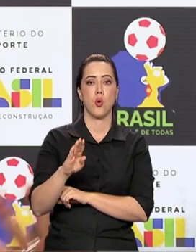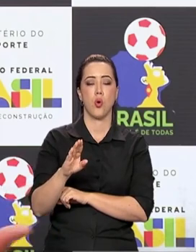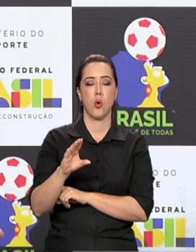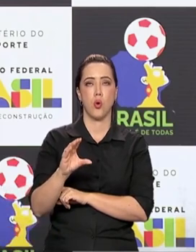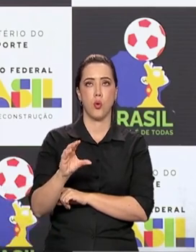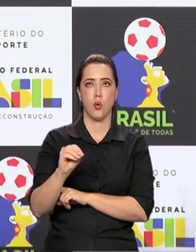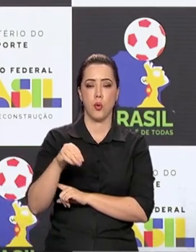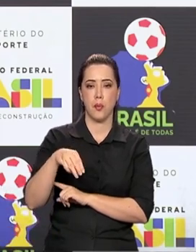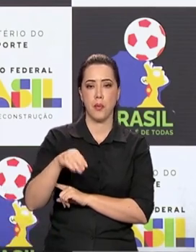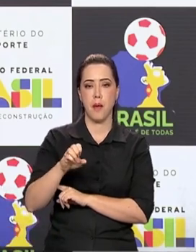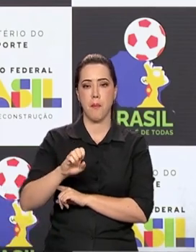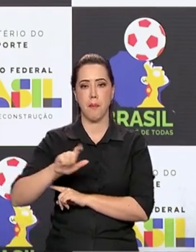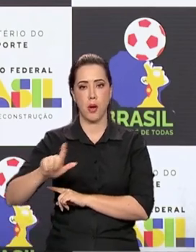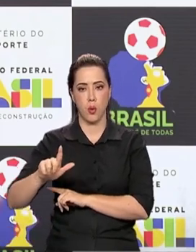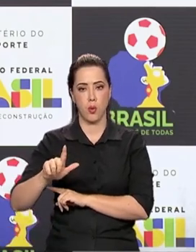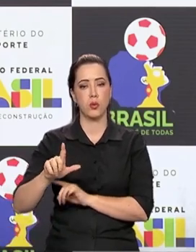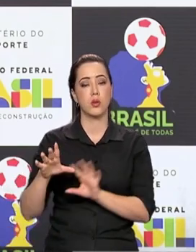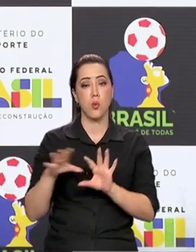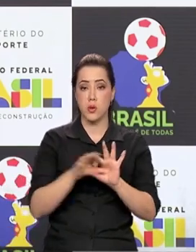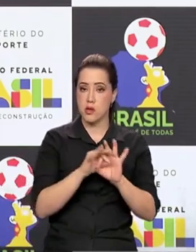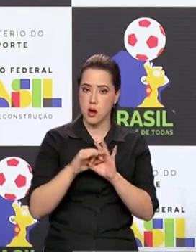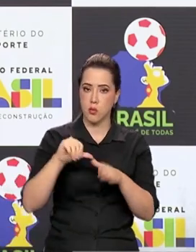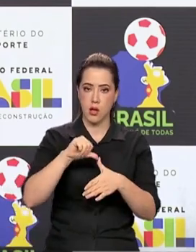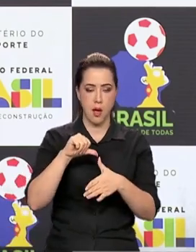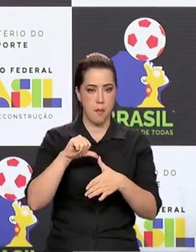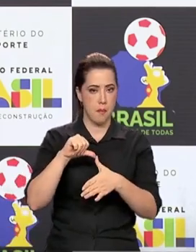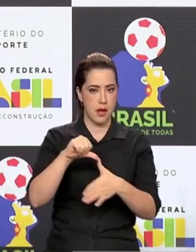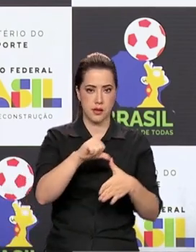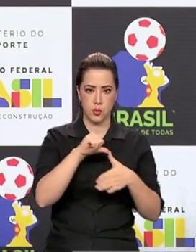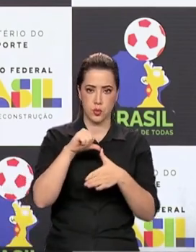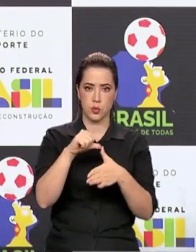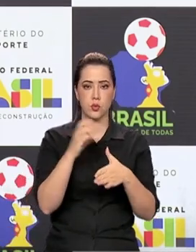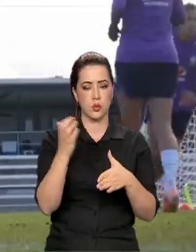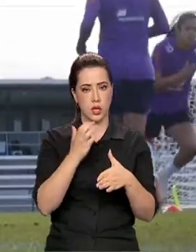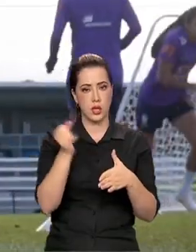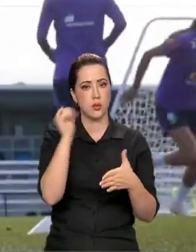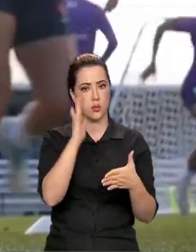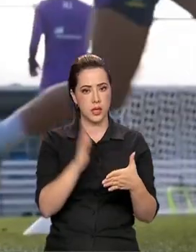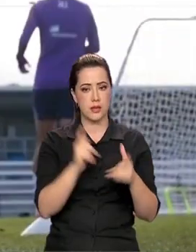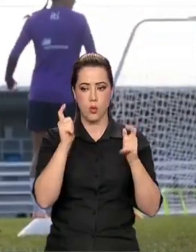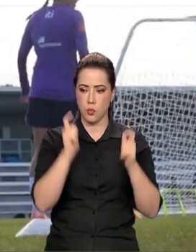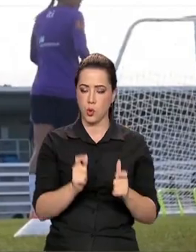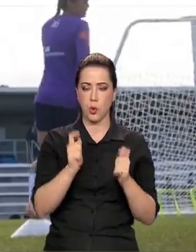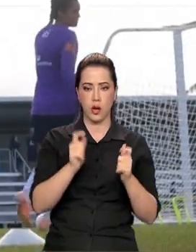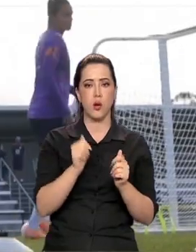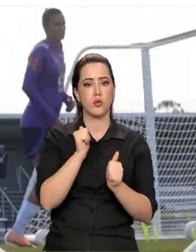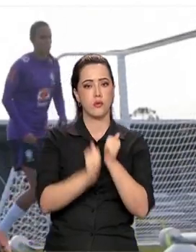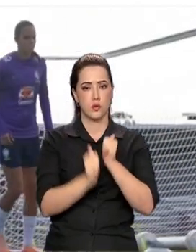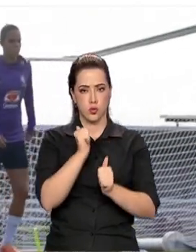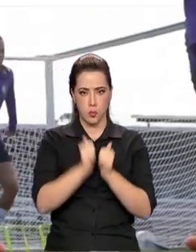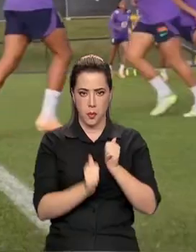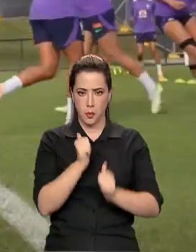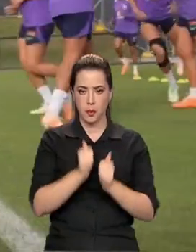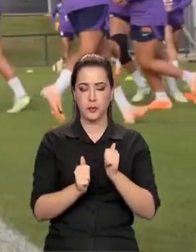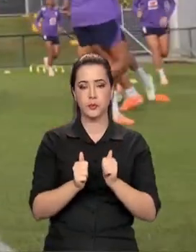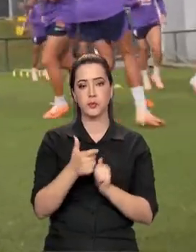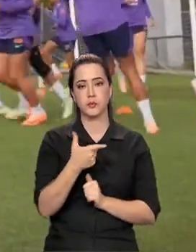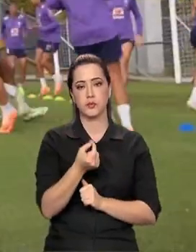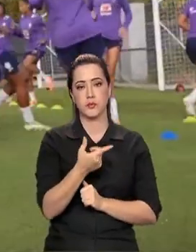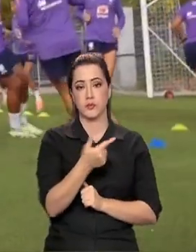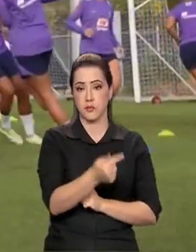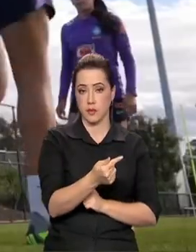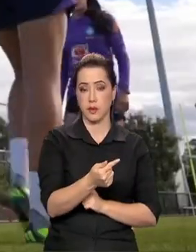há uma união da América do Sul em torno da candidatura de 2027. Numa comparação com a situação do futebol